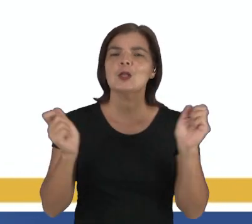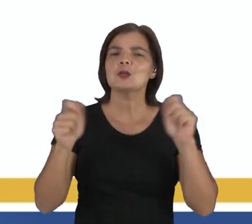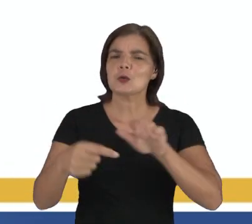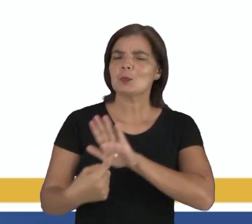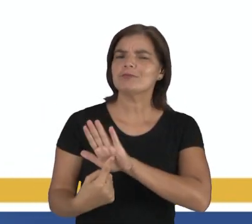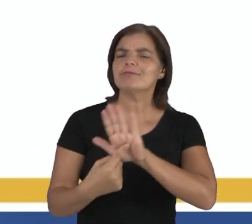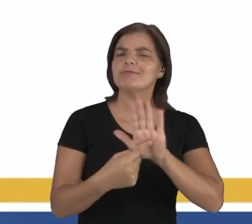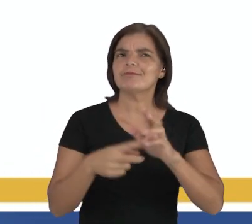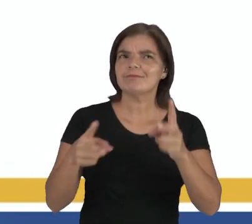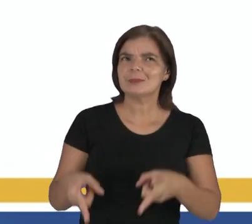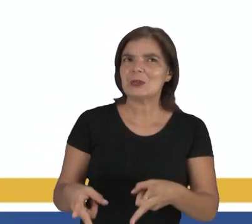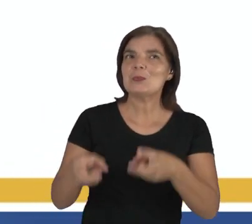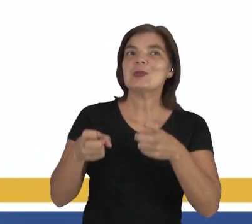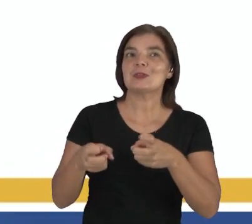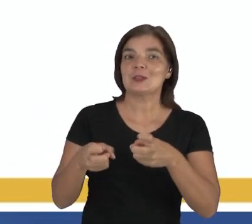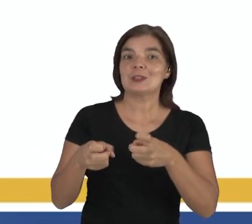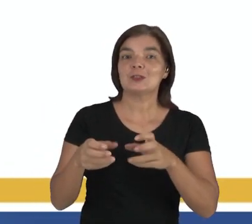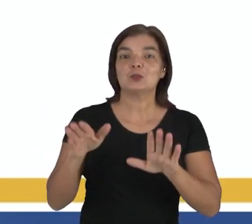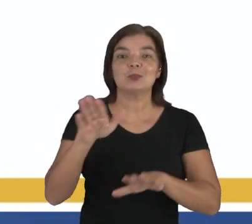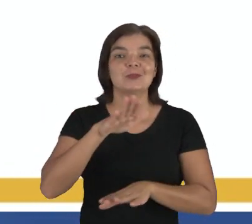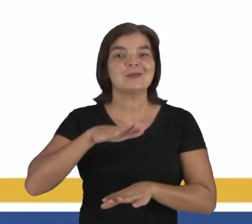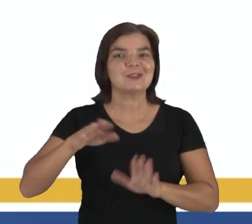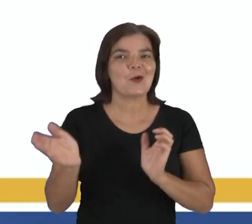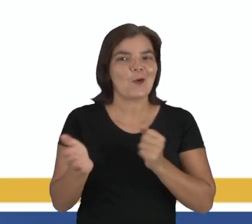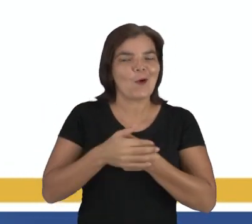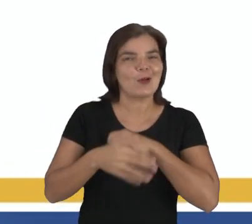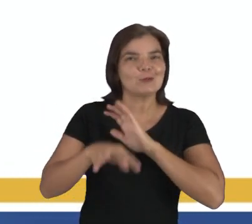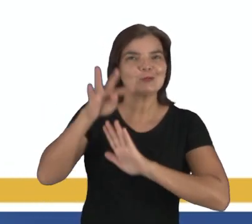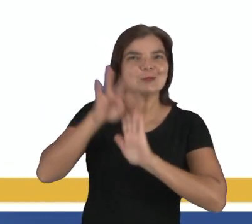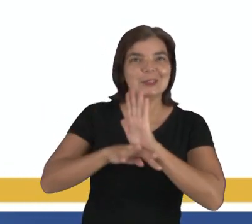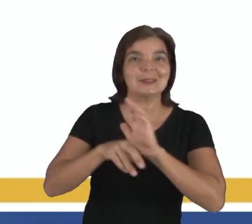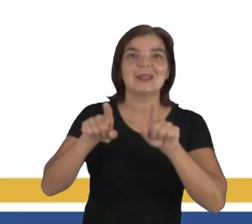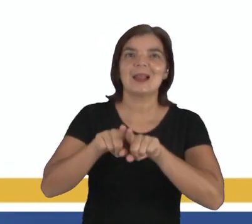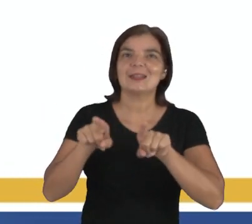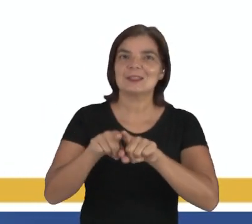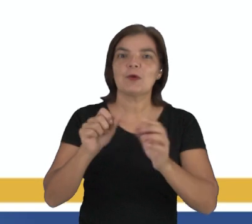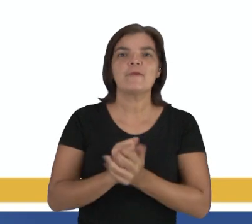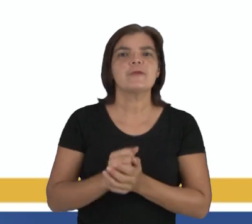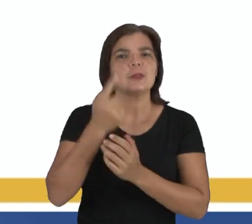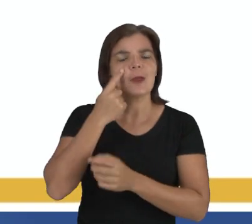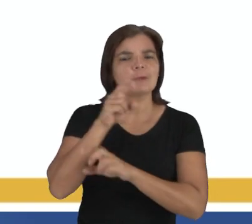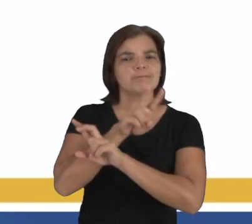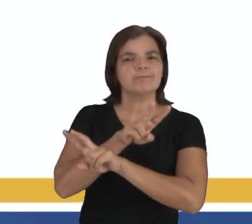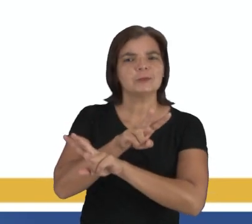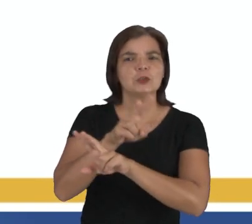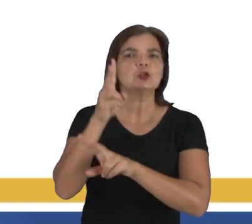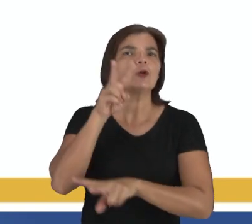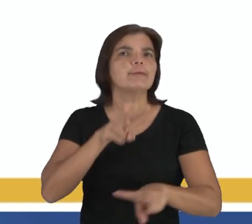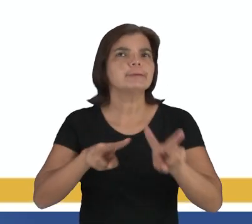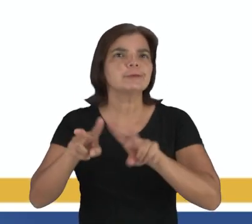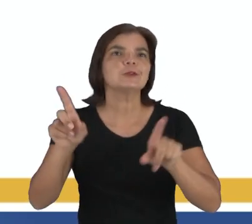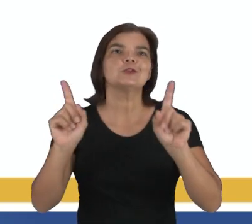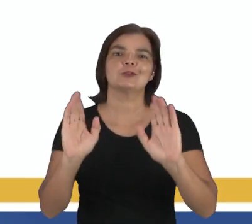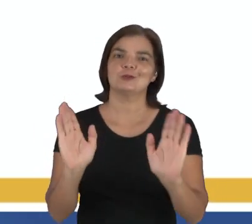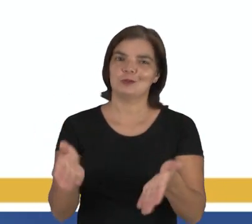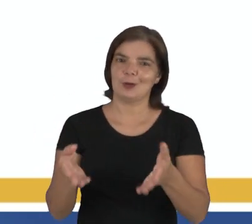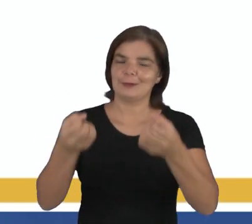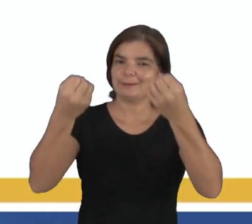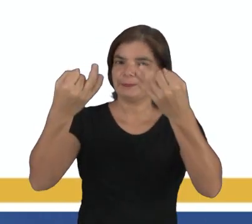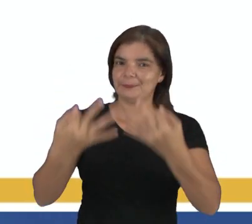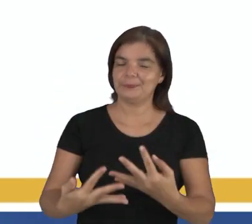são aquelas que podem ser percebidas na superfície do texto. Elas são evidentes, já que são